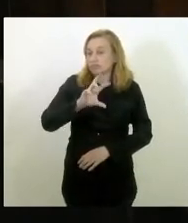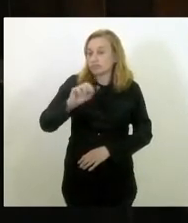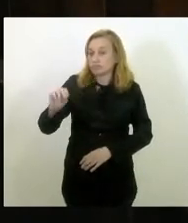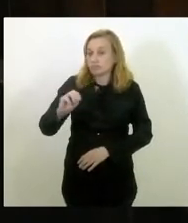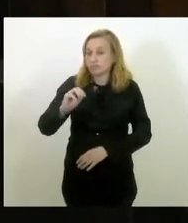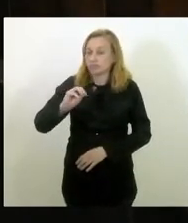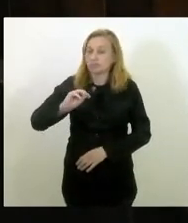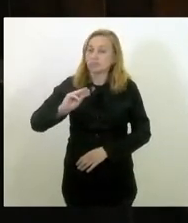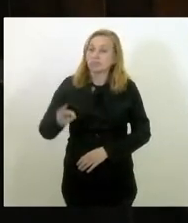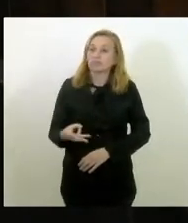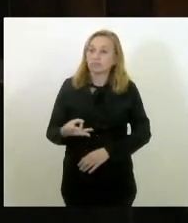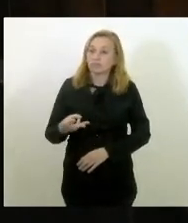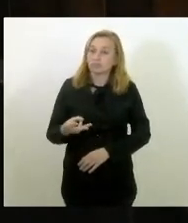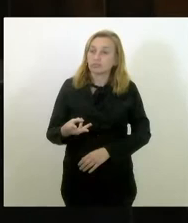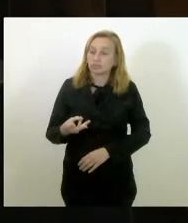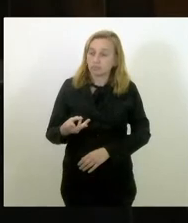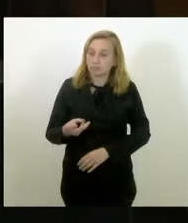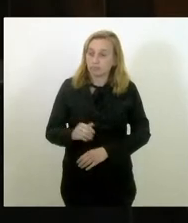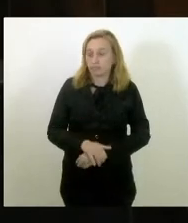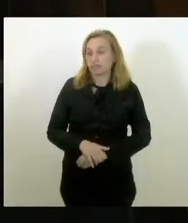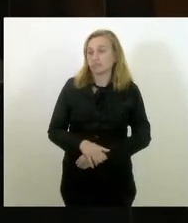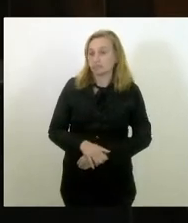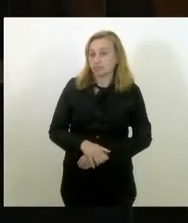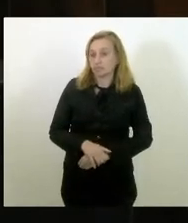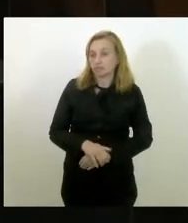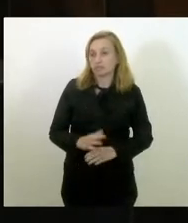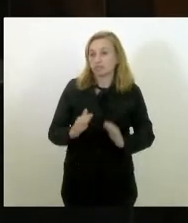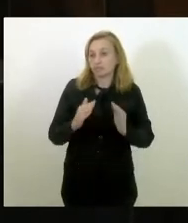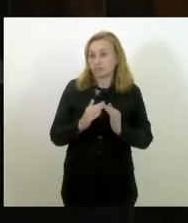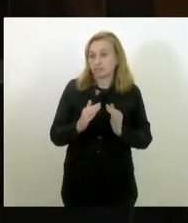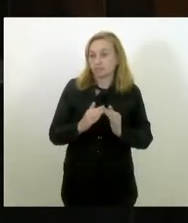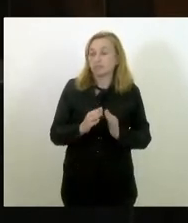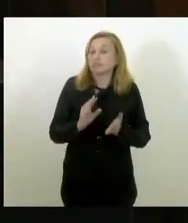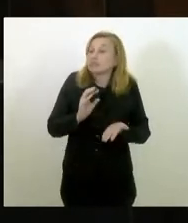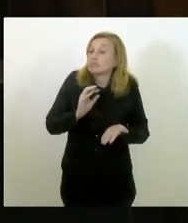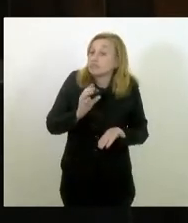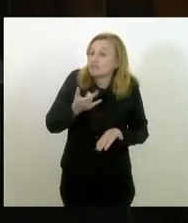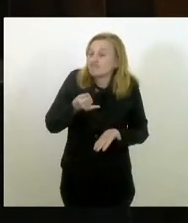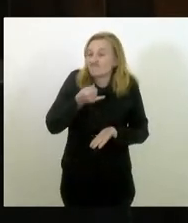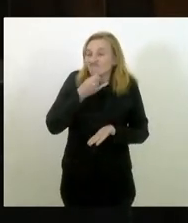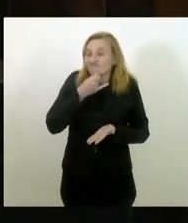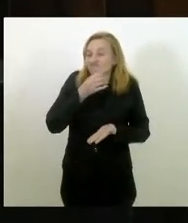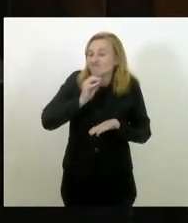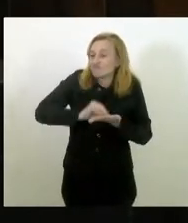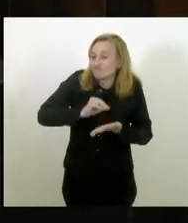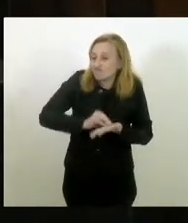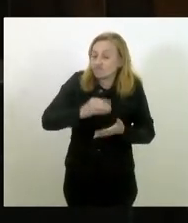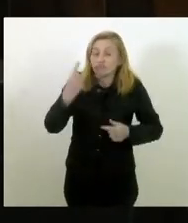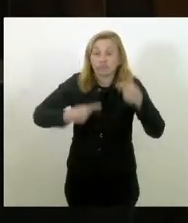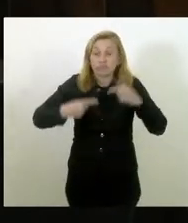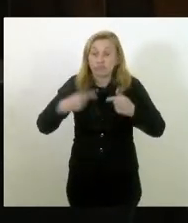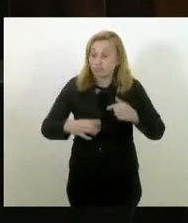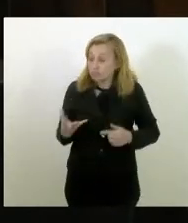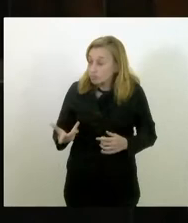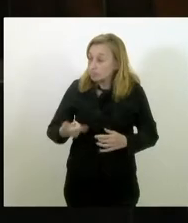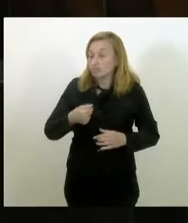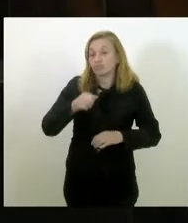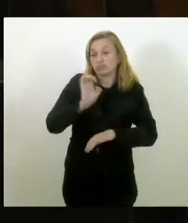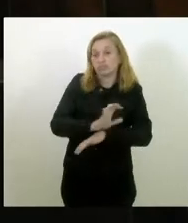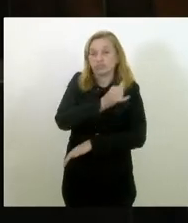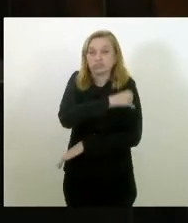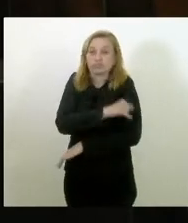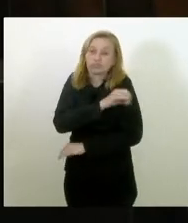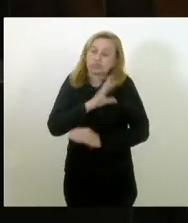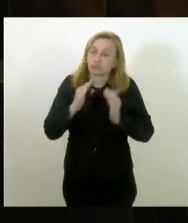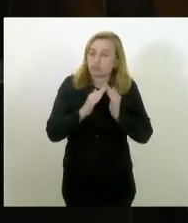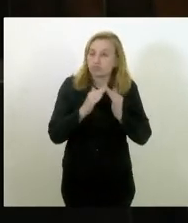Isso é escandaloso. Isso demonstra que falta ao estado do Rio de Janeiro uma política eficaz de habitação.